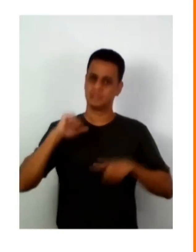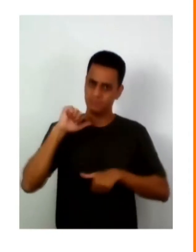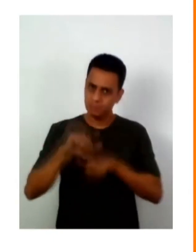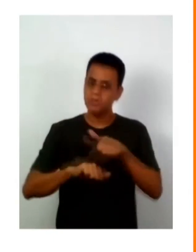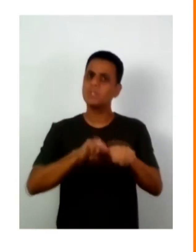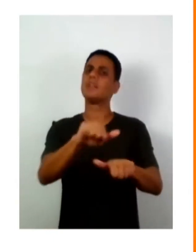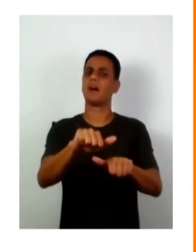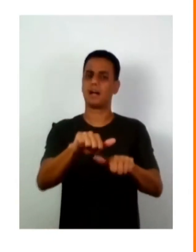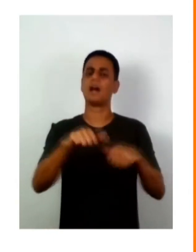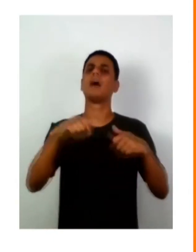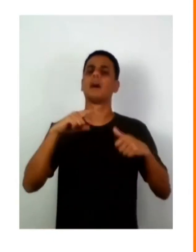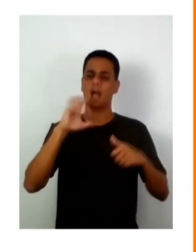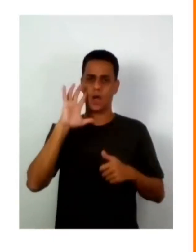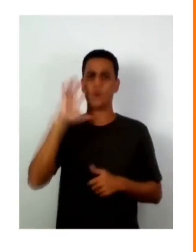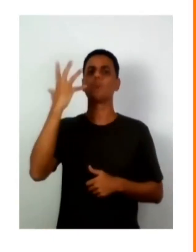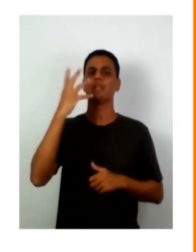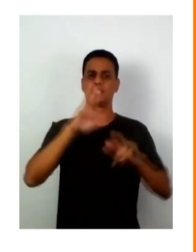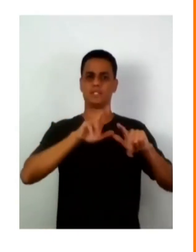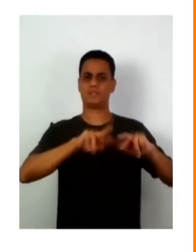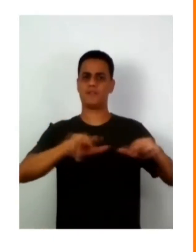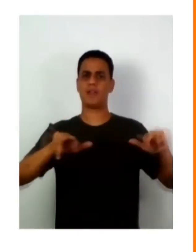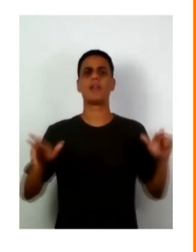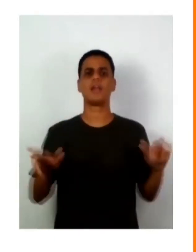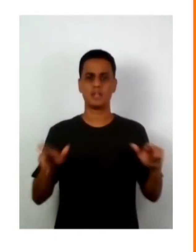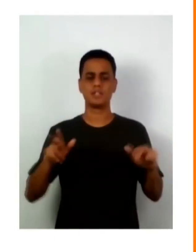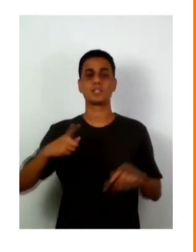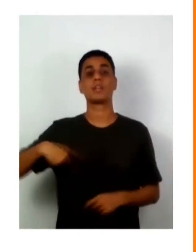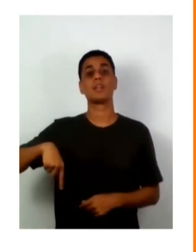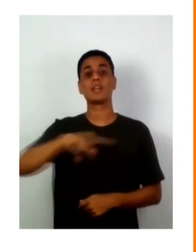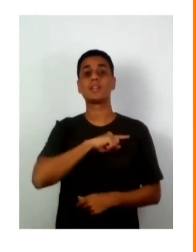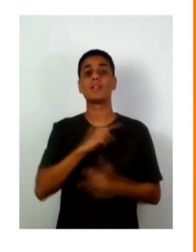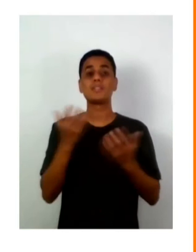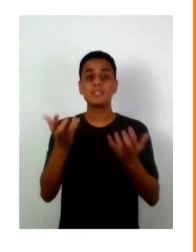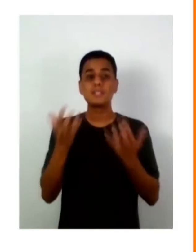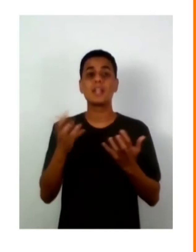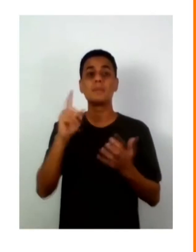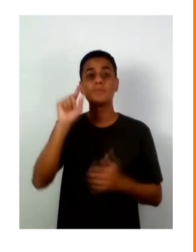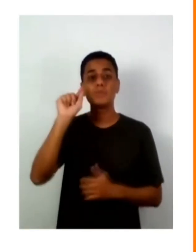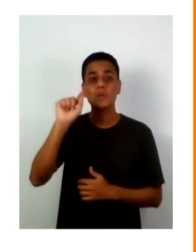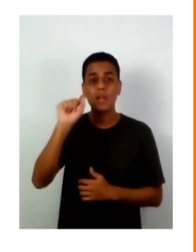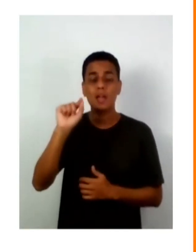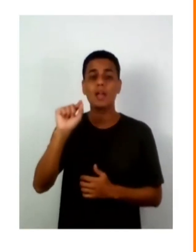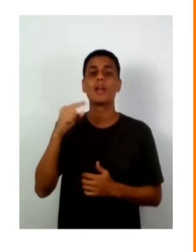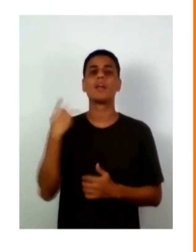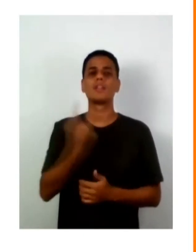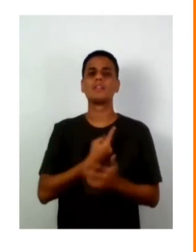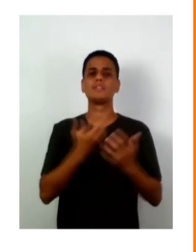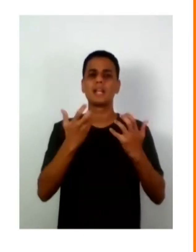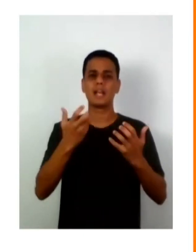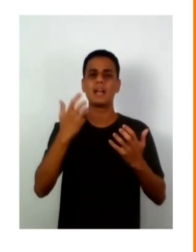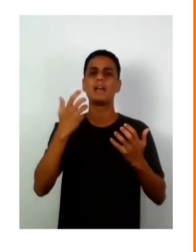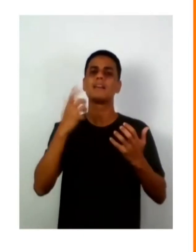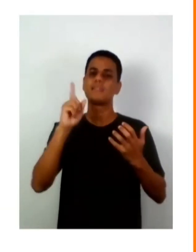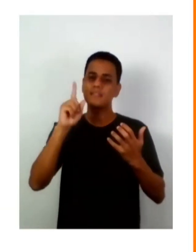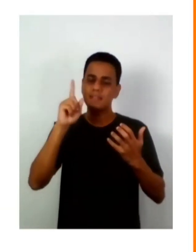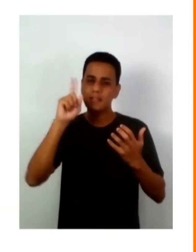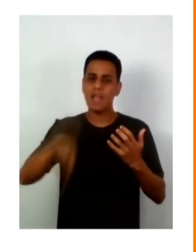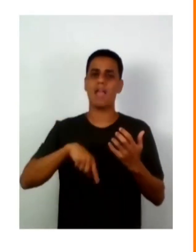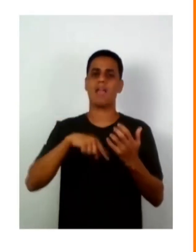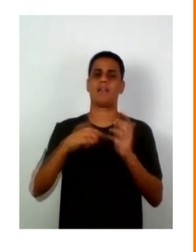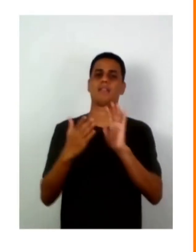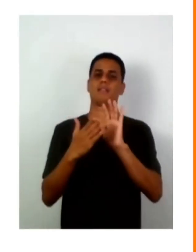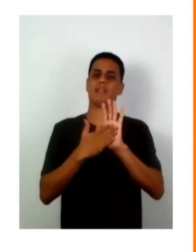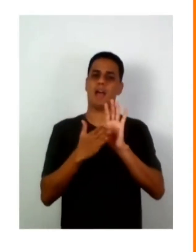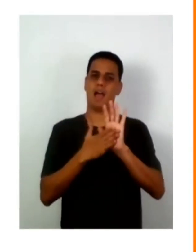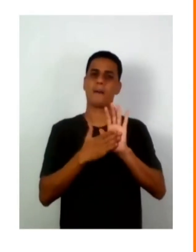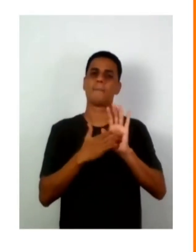tem níveis diferentes e diferentes escalas e nós estamos procurando também que os líderes saibam que vem